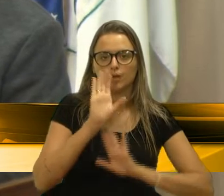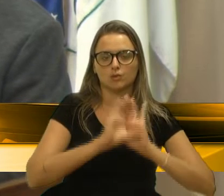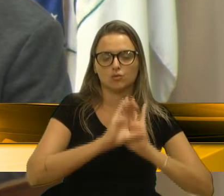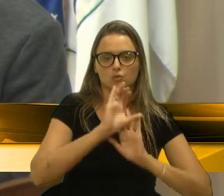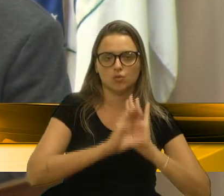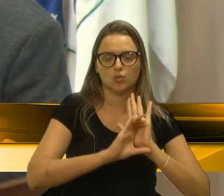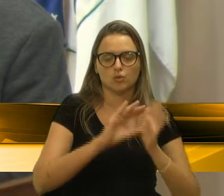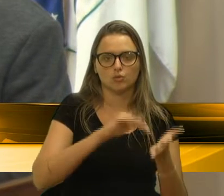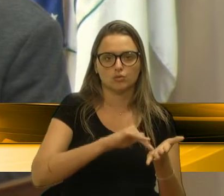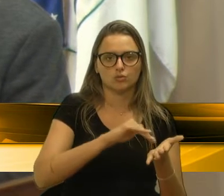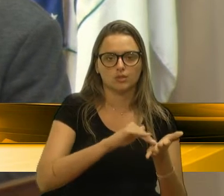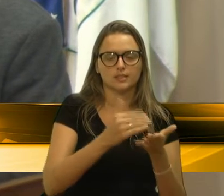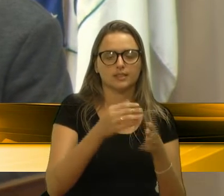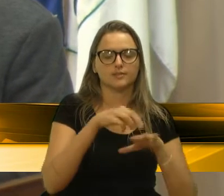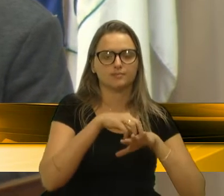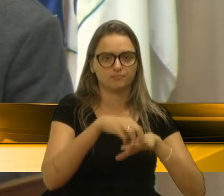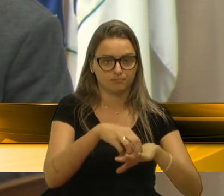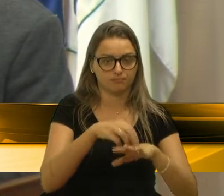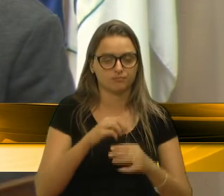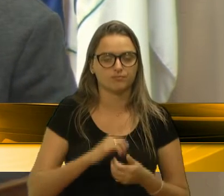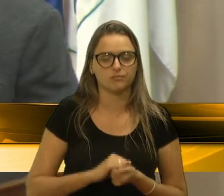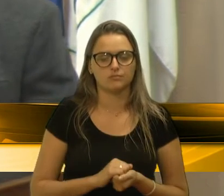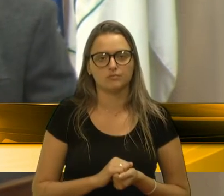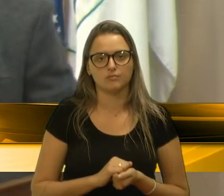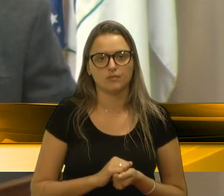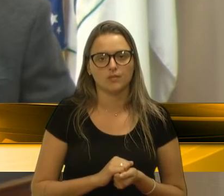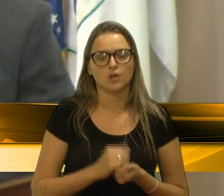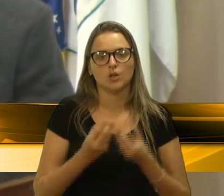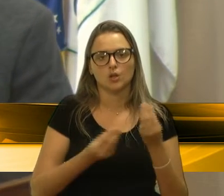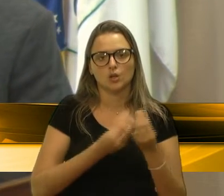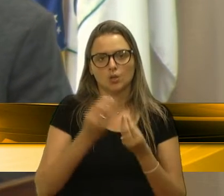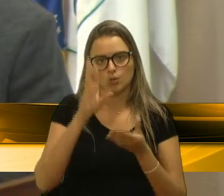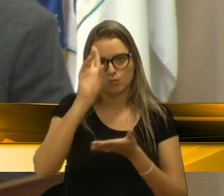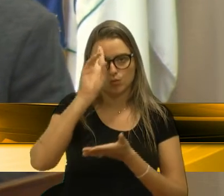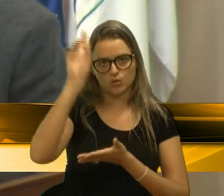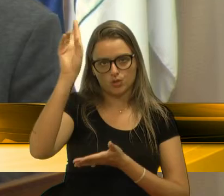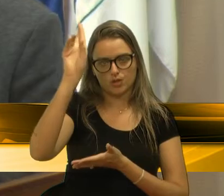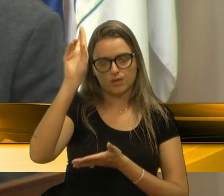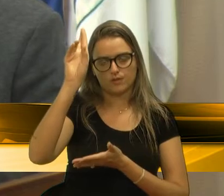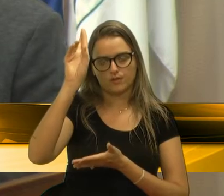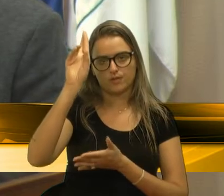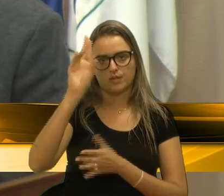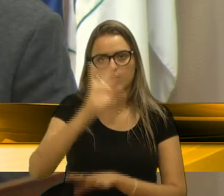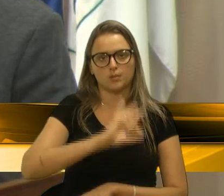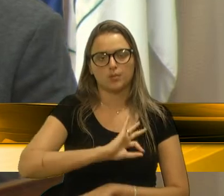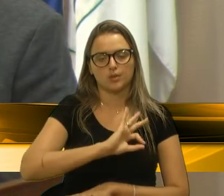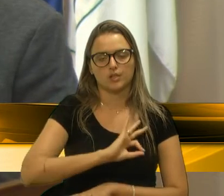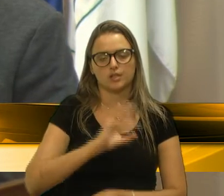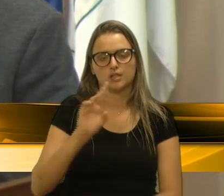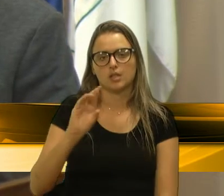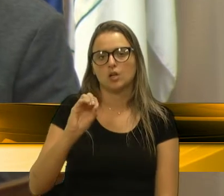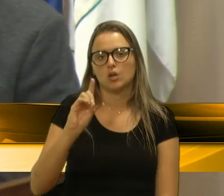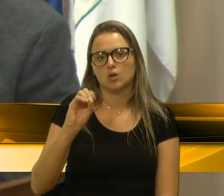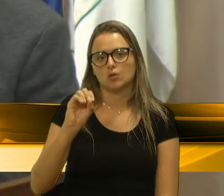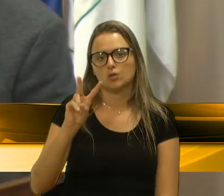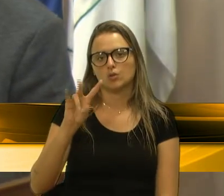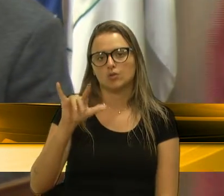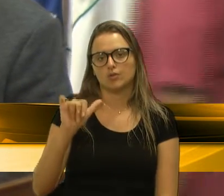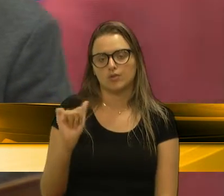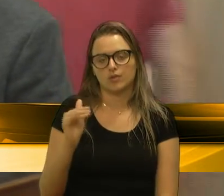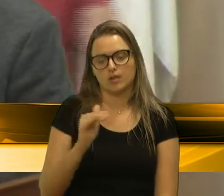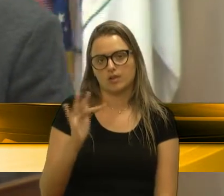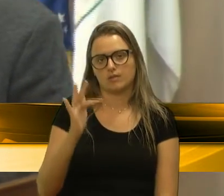secretário de Transporte, como comandante da Polícia Rodoviária Federal, inclusive do Estado, eu acho que é uma boa